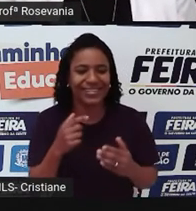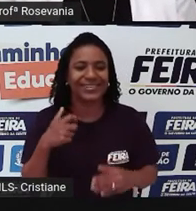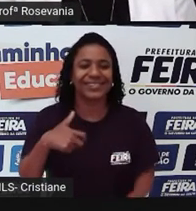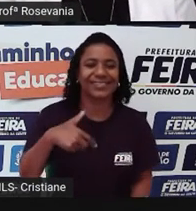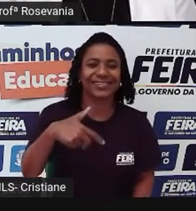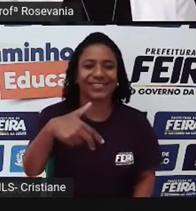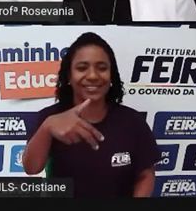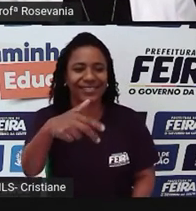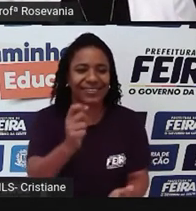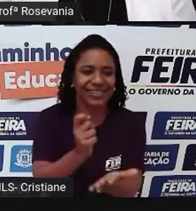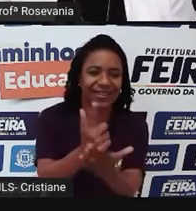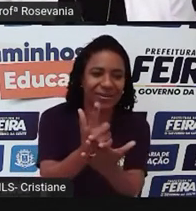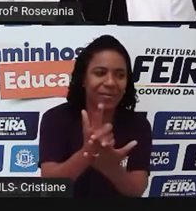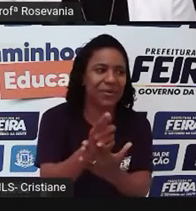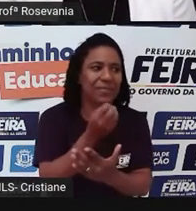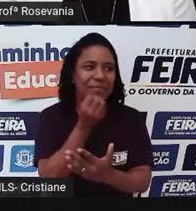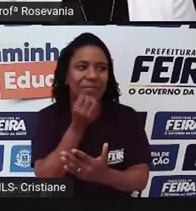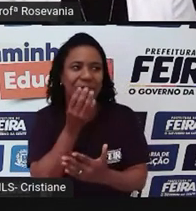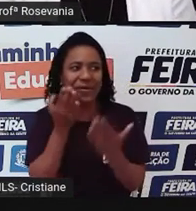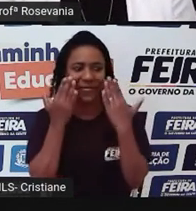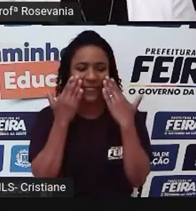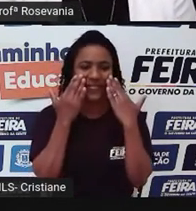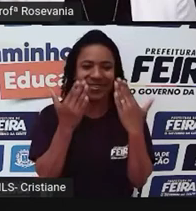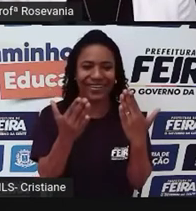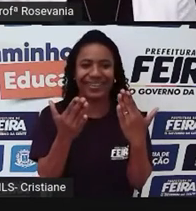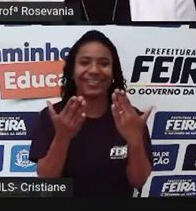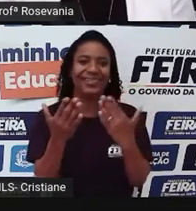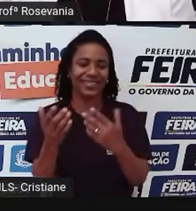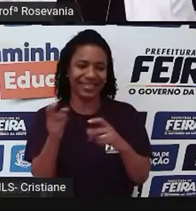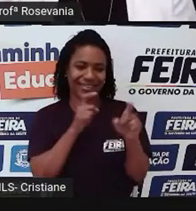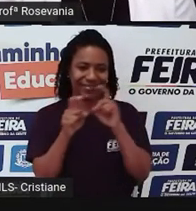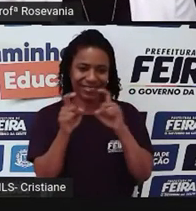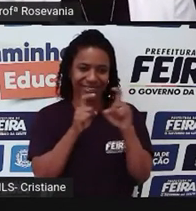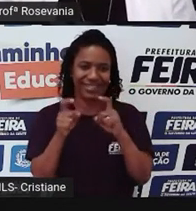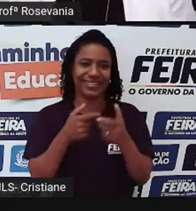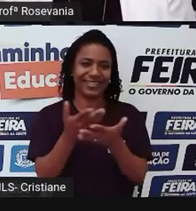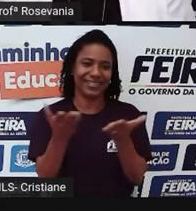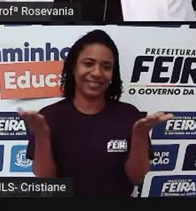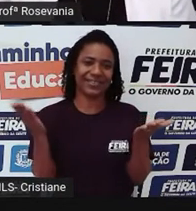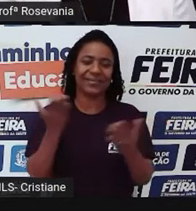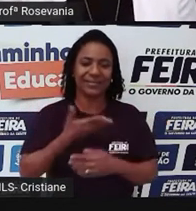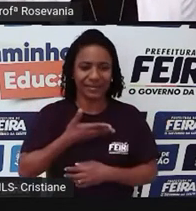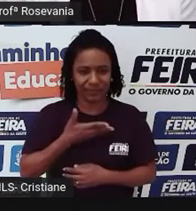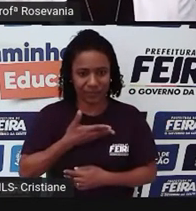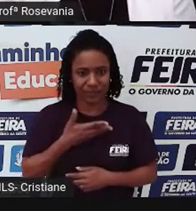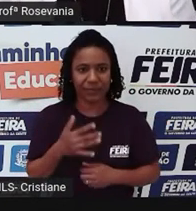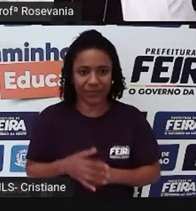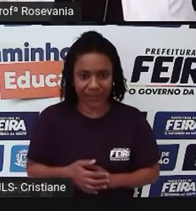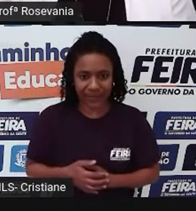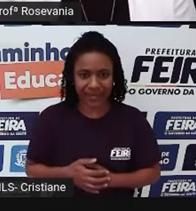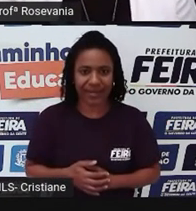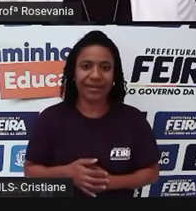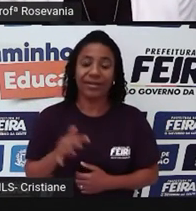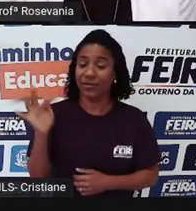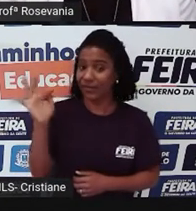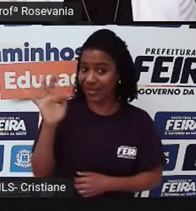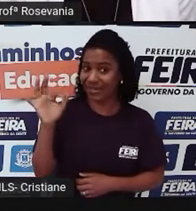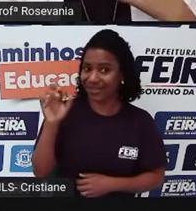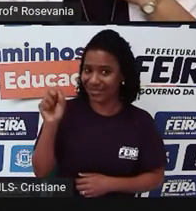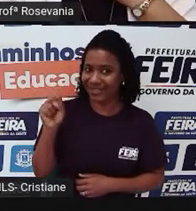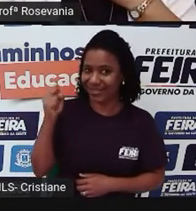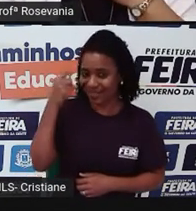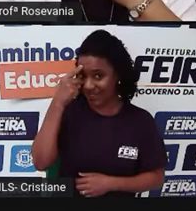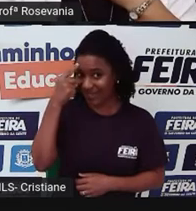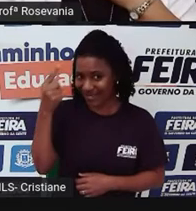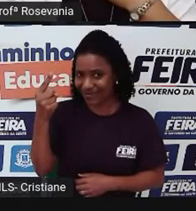é uma oportunidade de ver, de falar com os amigos. Aqui em Feira de Santana, como eu falei para vocês, a gente começou falando